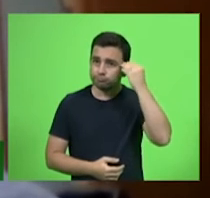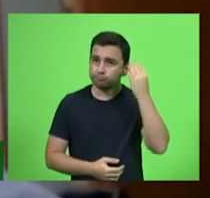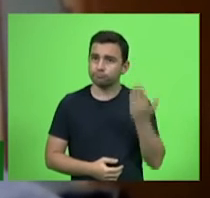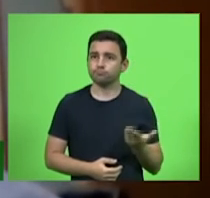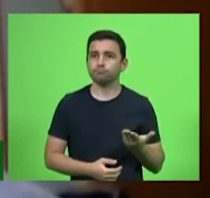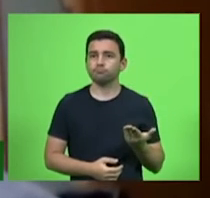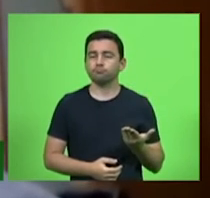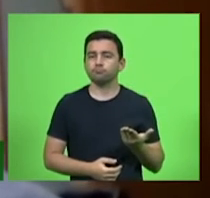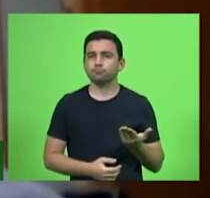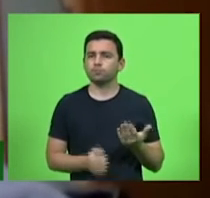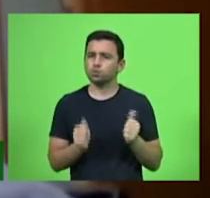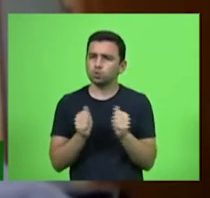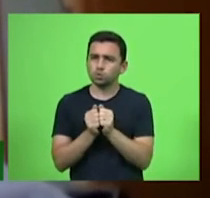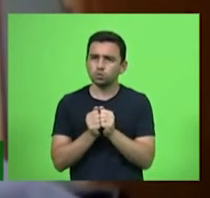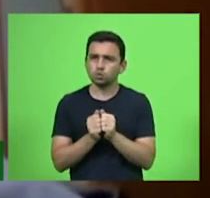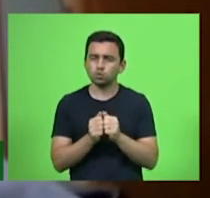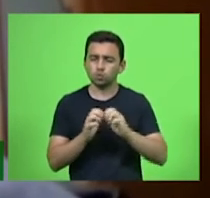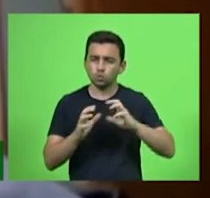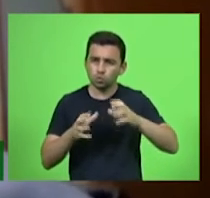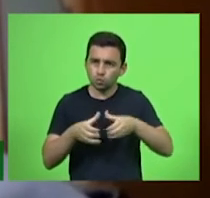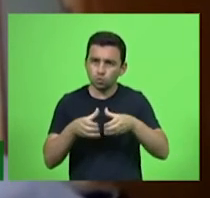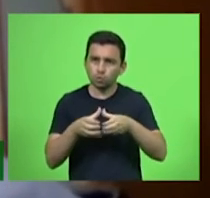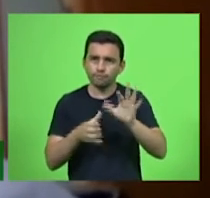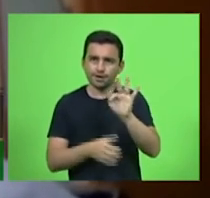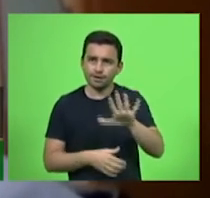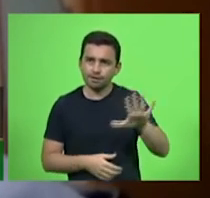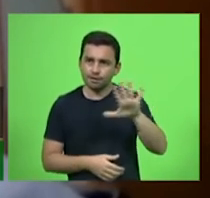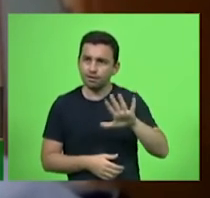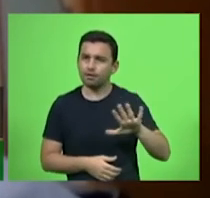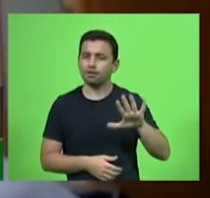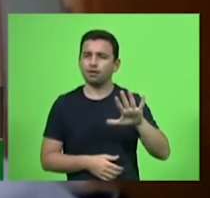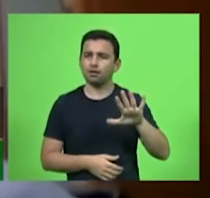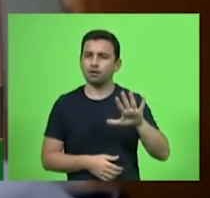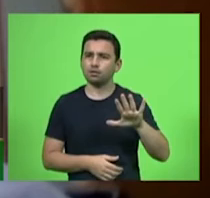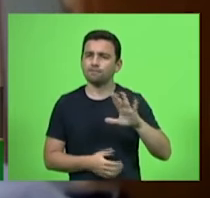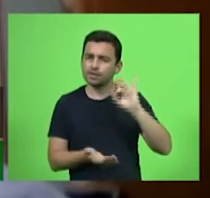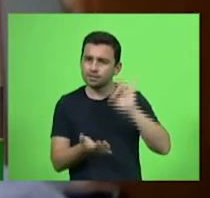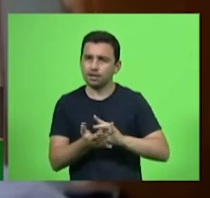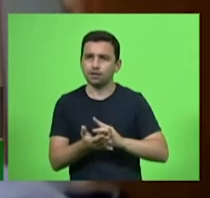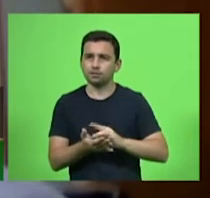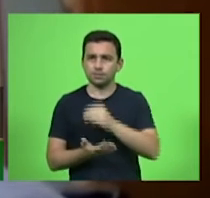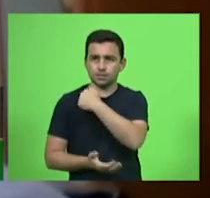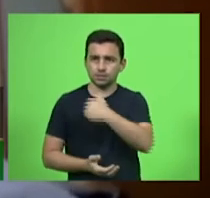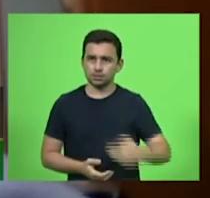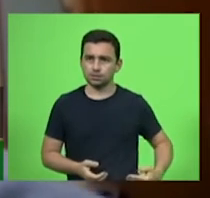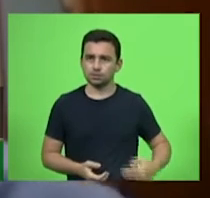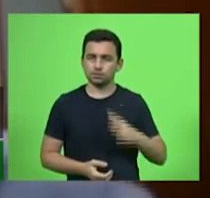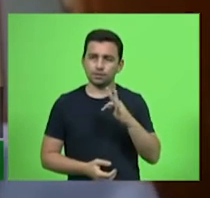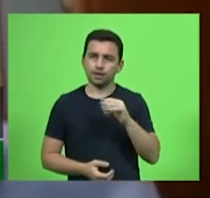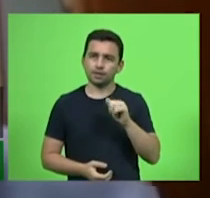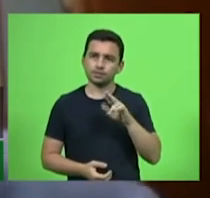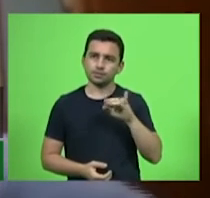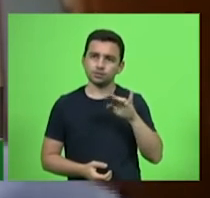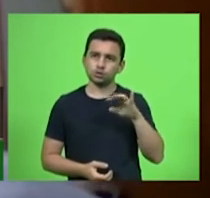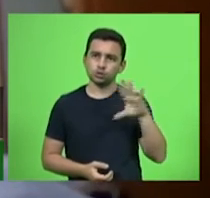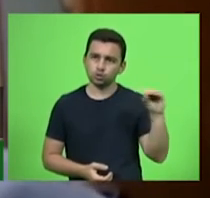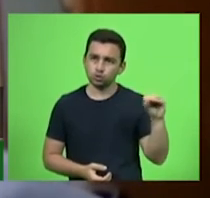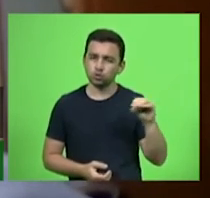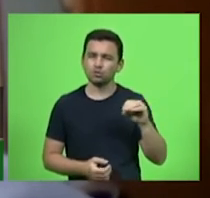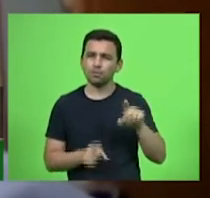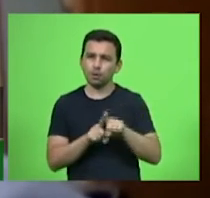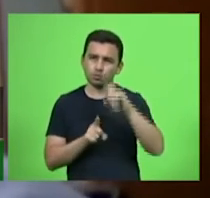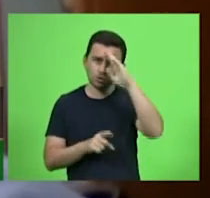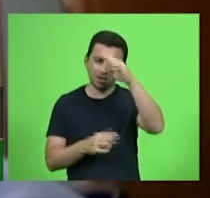à bancada federal, para que, de fato, o ministro Tarcísio e governo Bolsonaro assumam essa